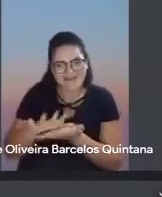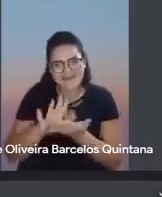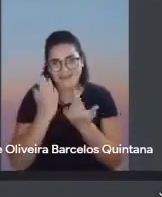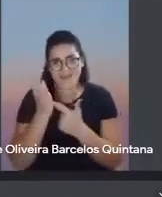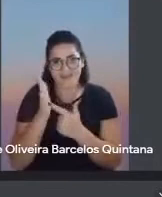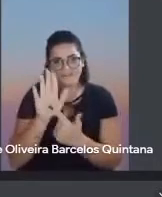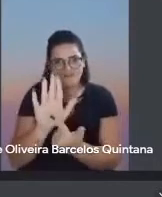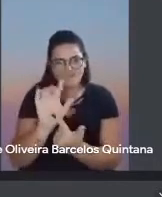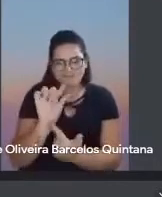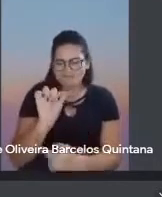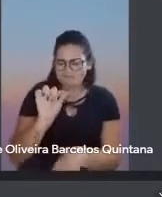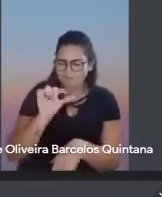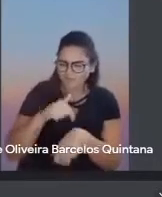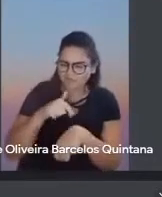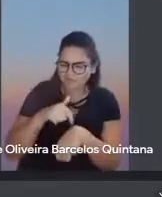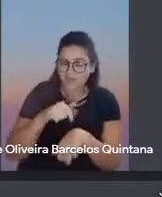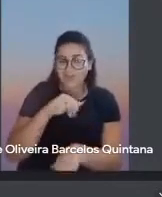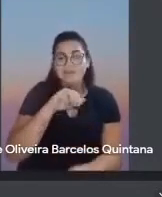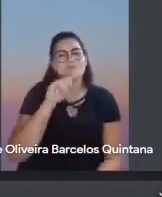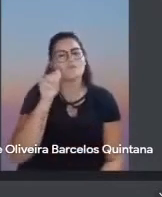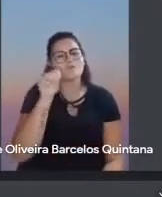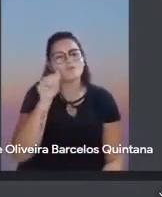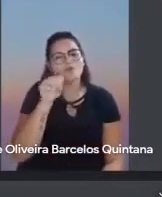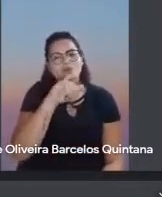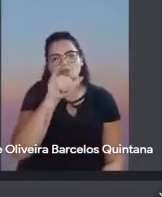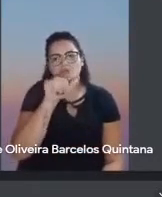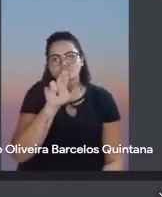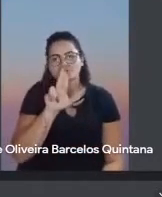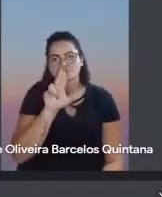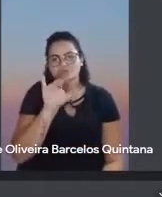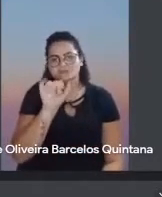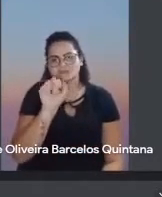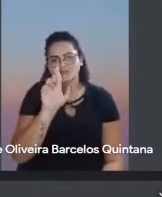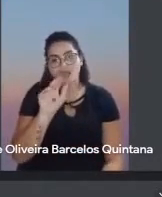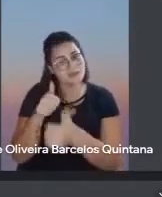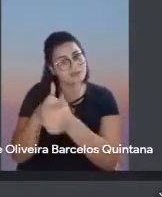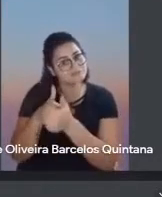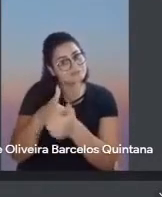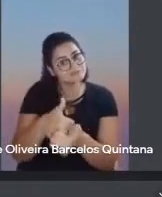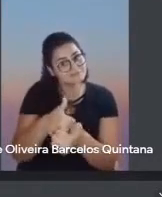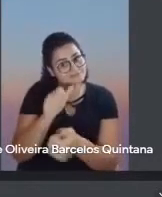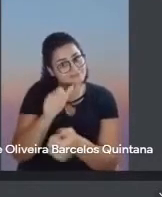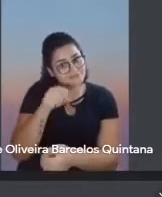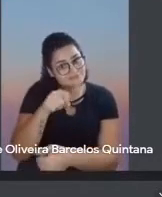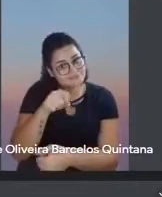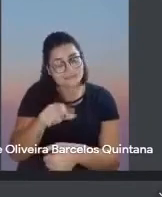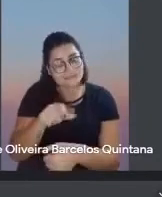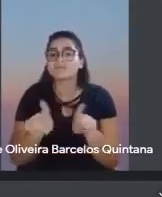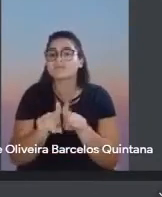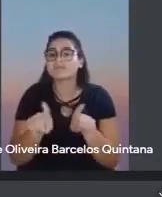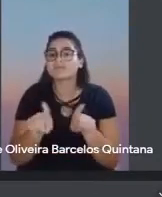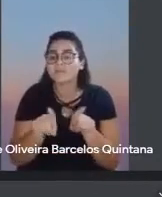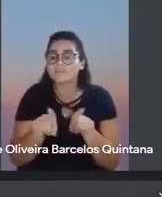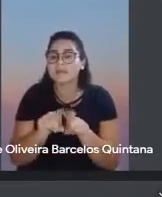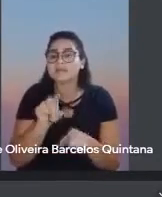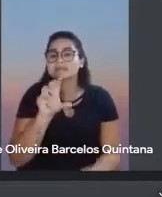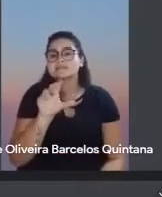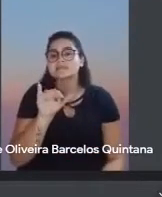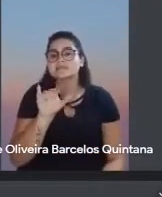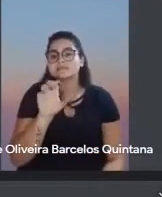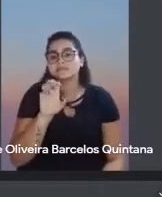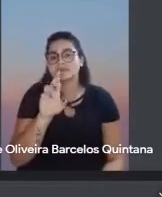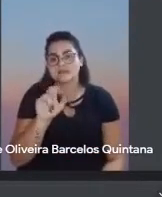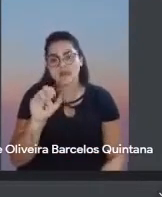tempo, a Jussiara, ela está nos acompanhando. Tem também a Cícera, que é uma